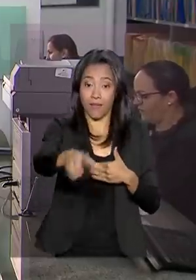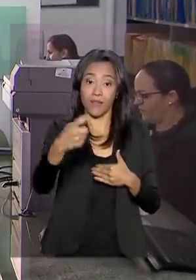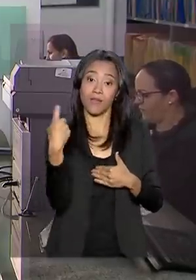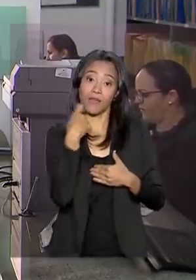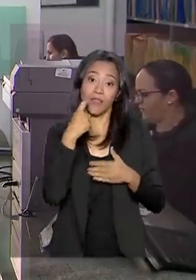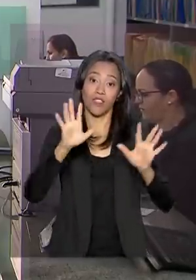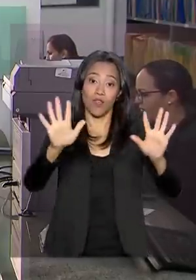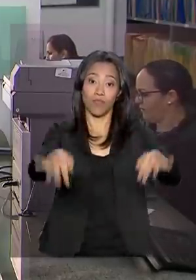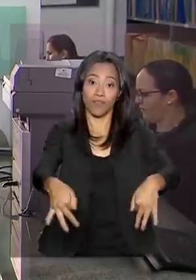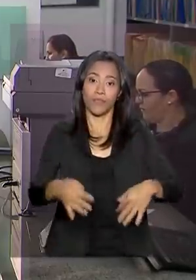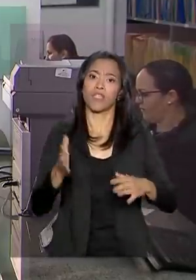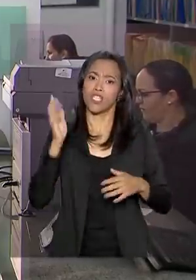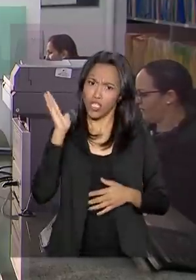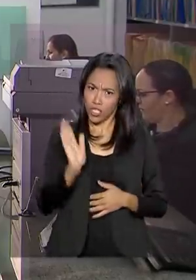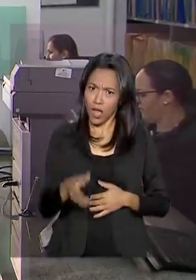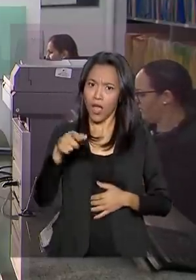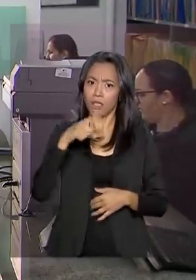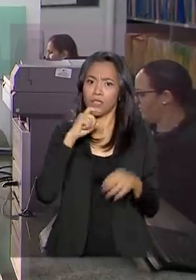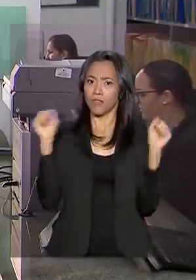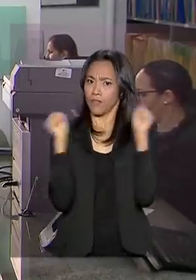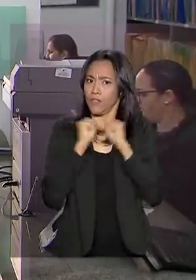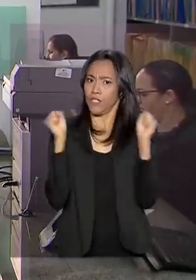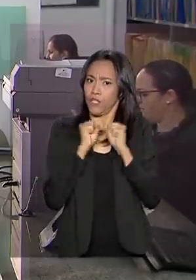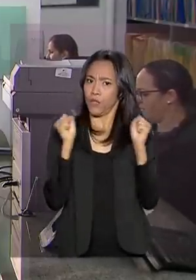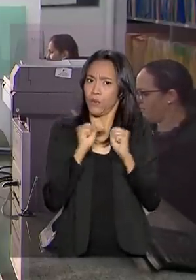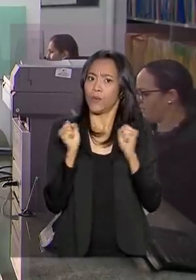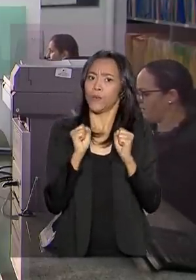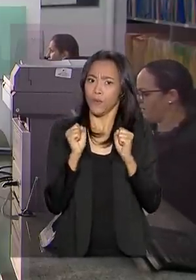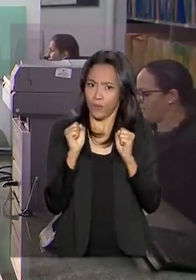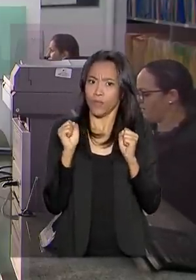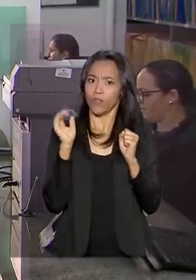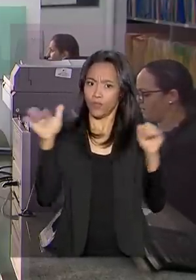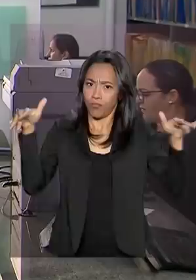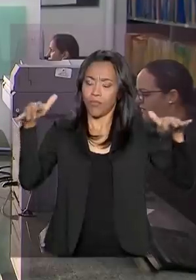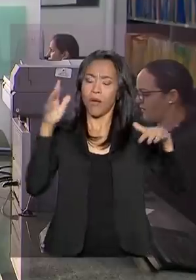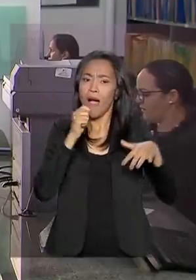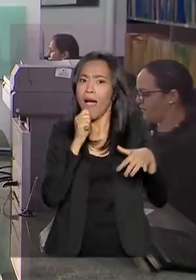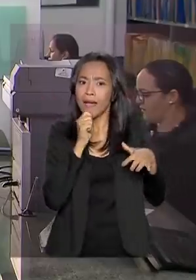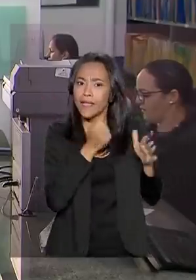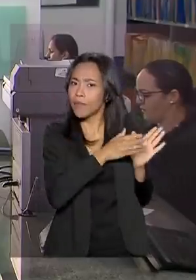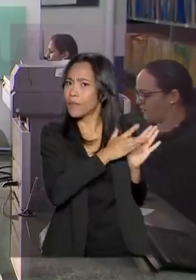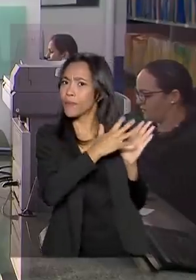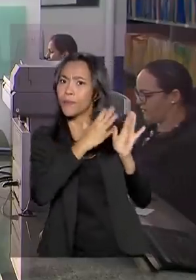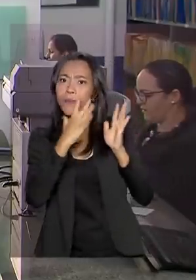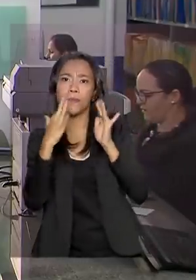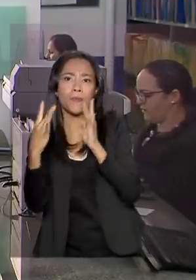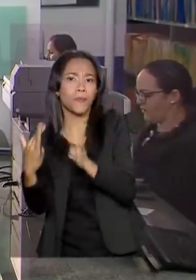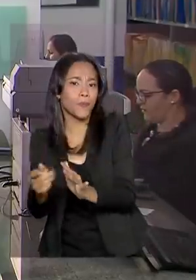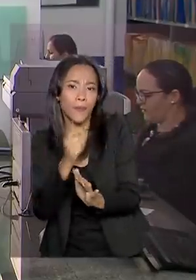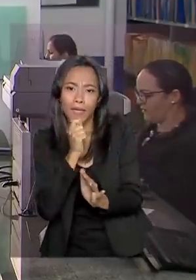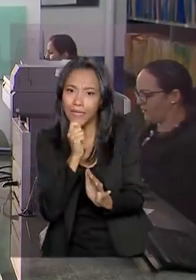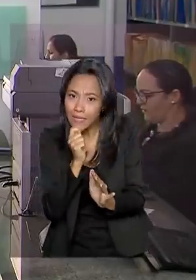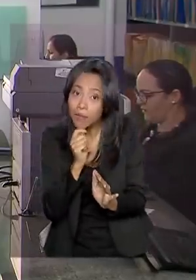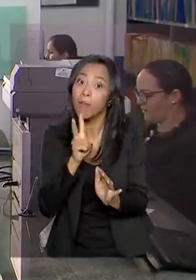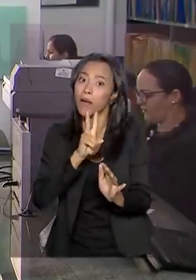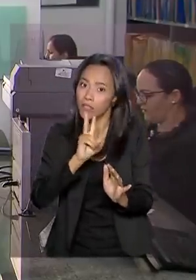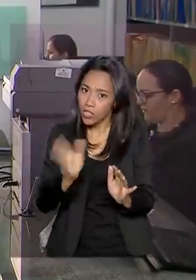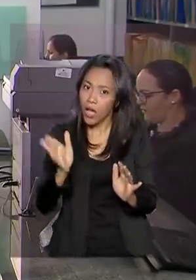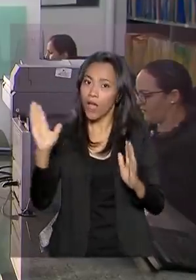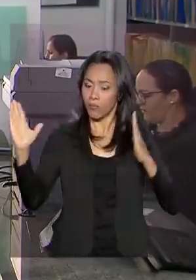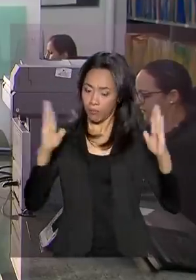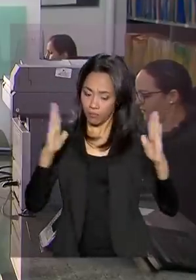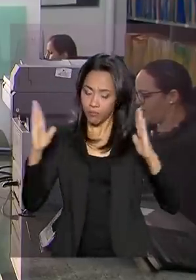pleno inverno. Aqui em São Paulo, o frio ainda não chegou, mas vai chegar. E é justamente nessa época do ano que